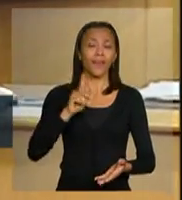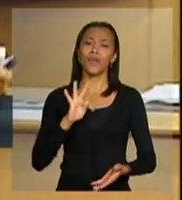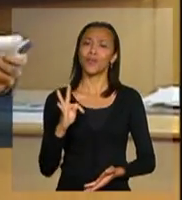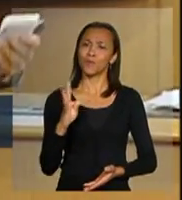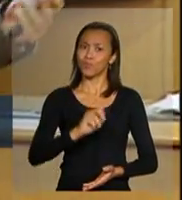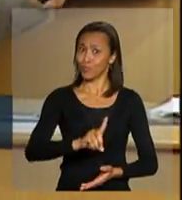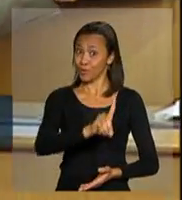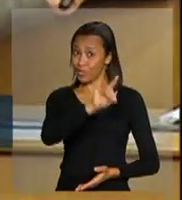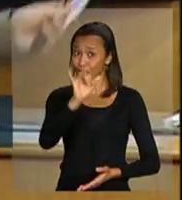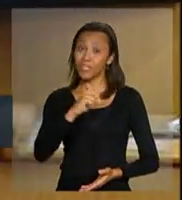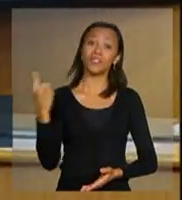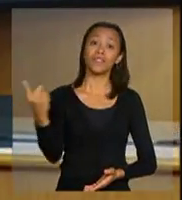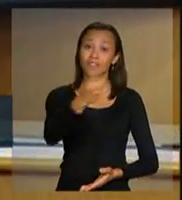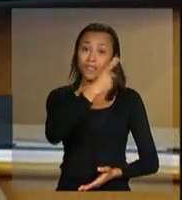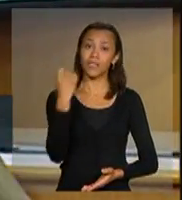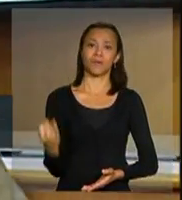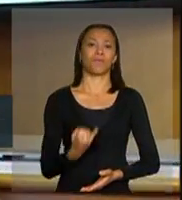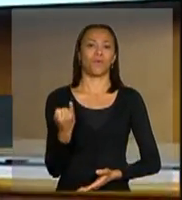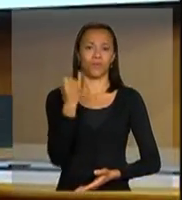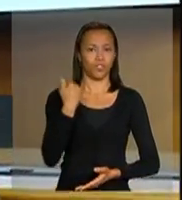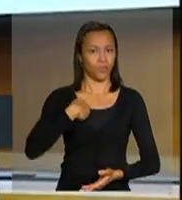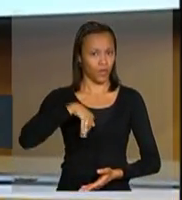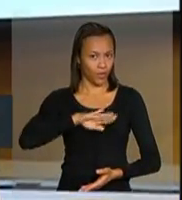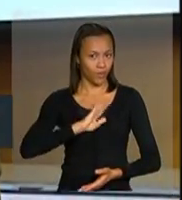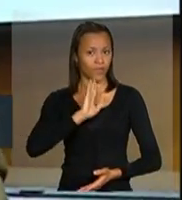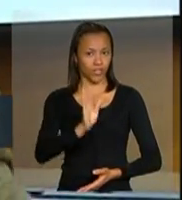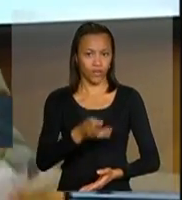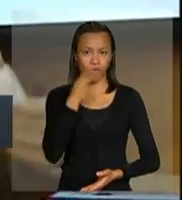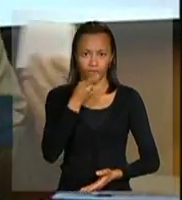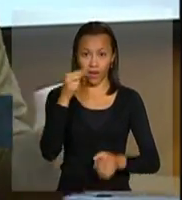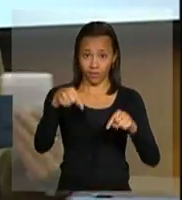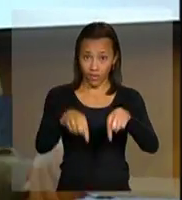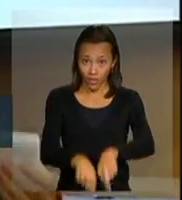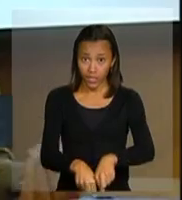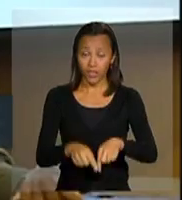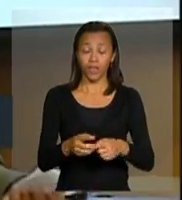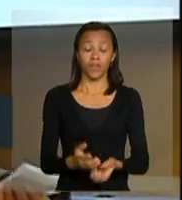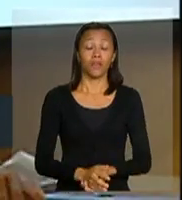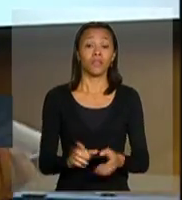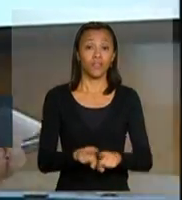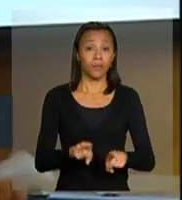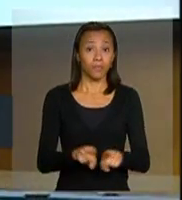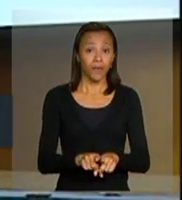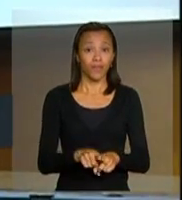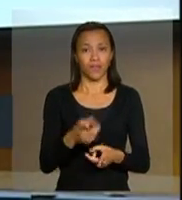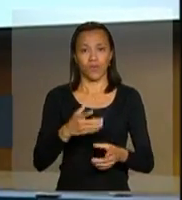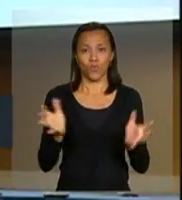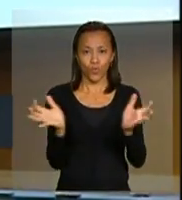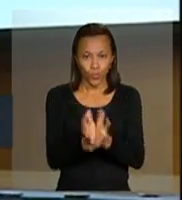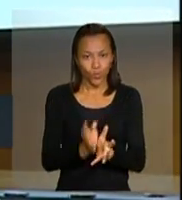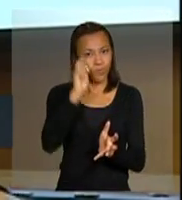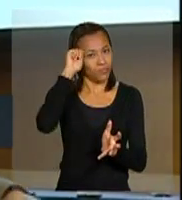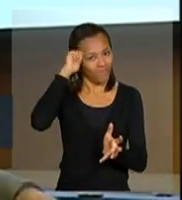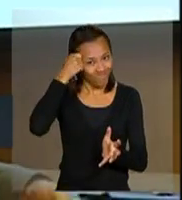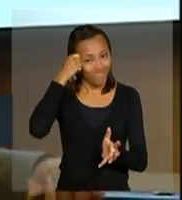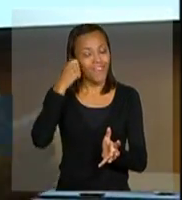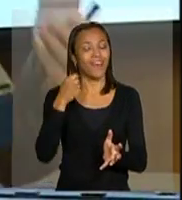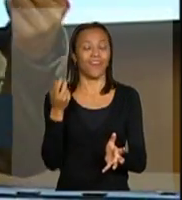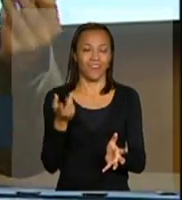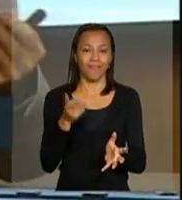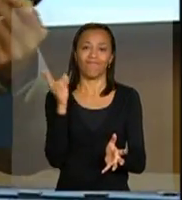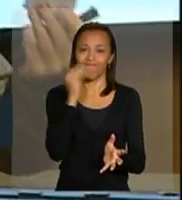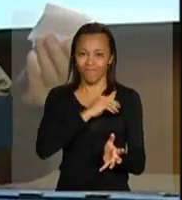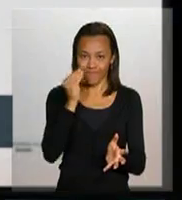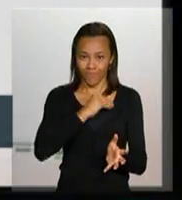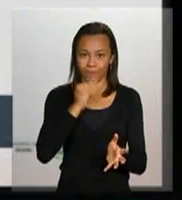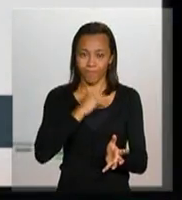todos nós, inclusive, coisas que o Pedro já comentou aqui antes, que as situações de vulnerabilidades, essa é uma delas. Cumprimentar